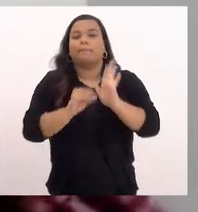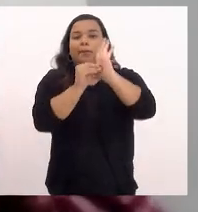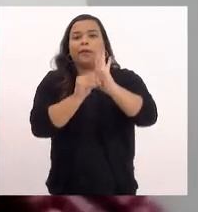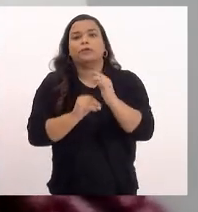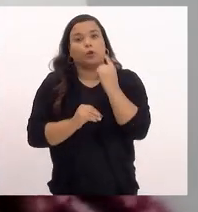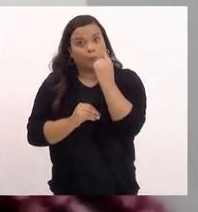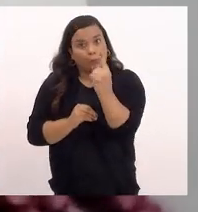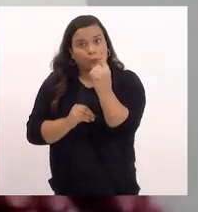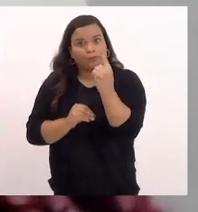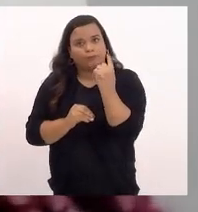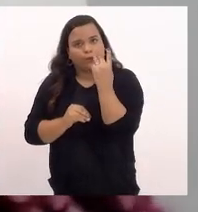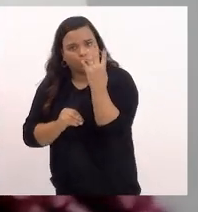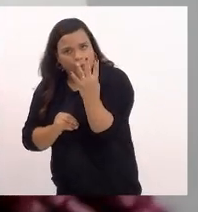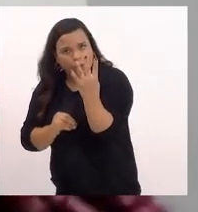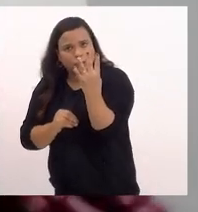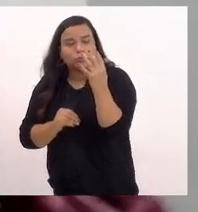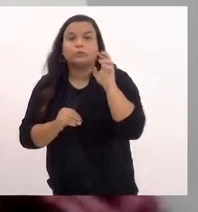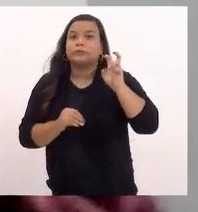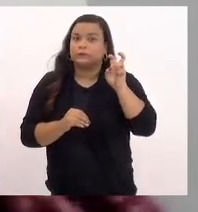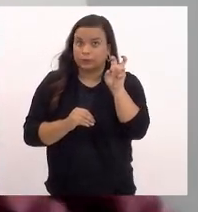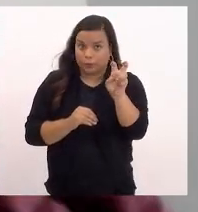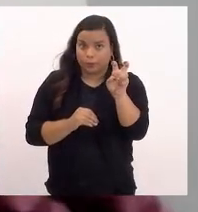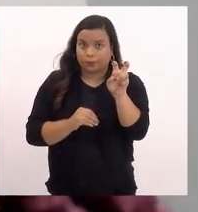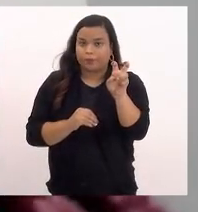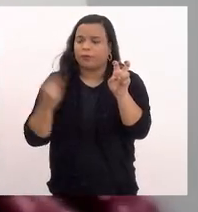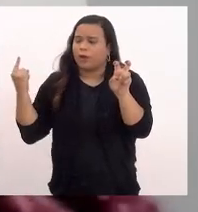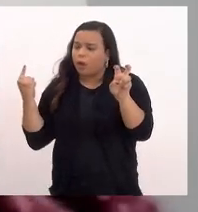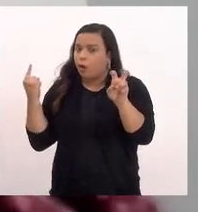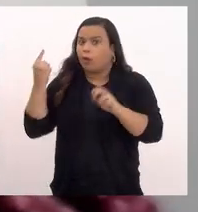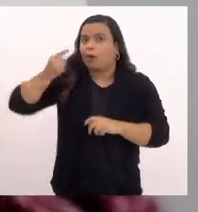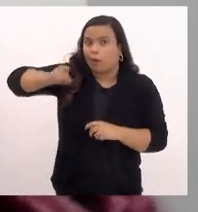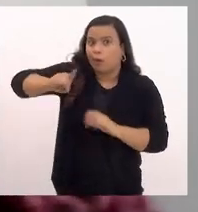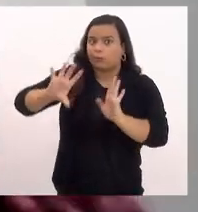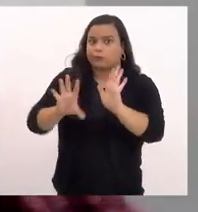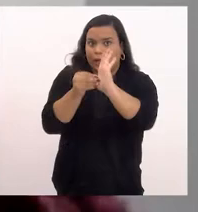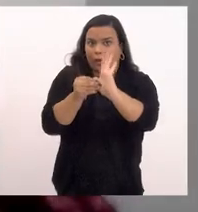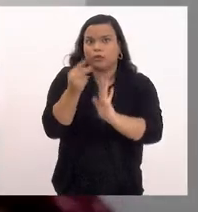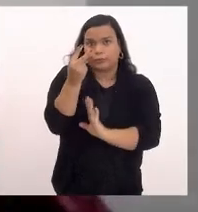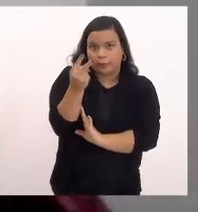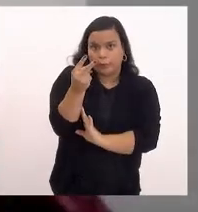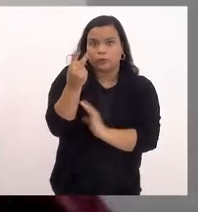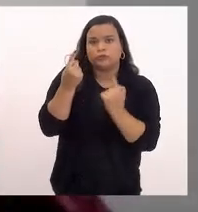4 e 5, contrário às emendas 2 e 3.